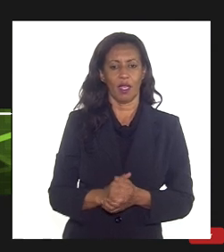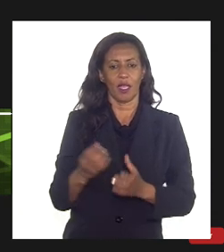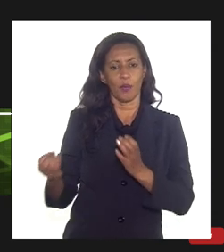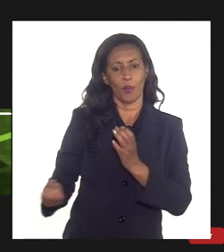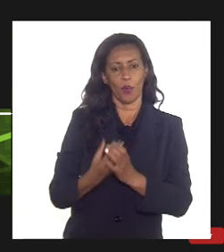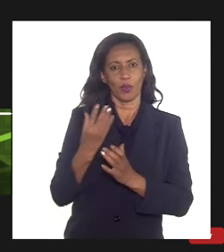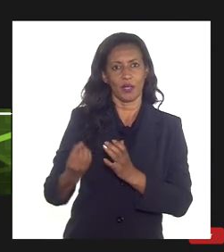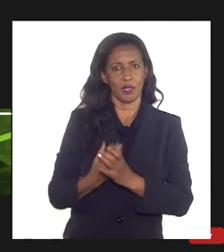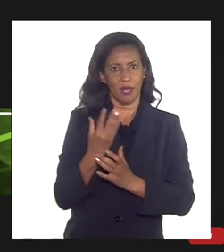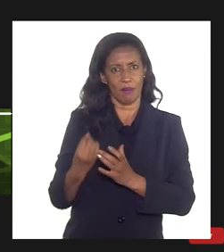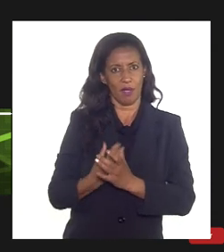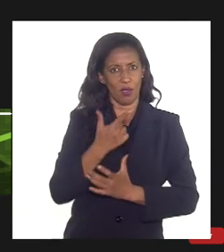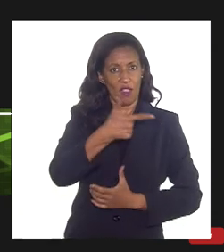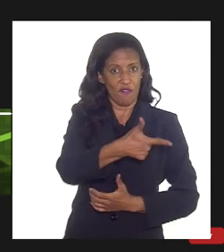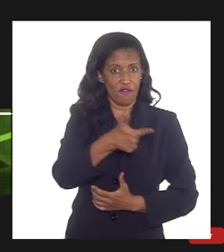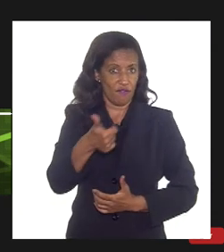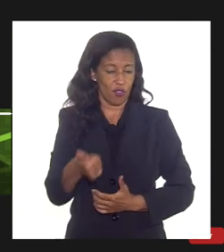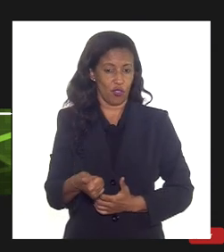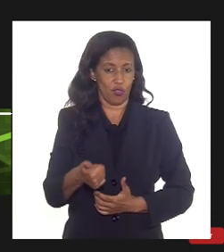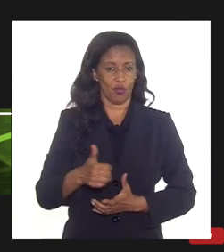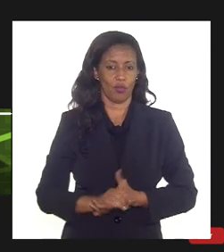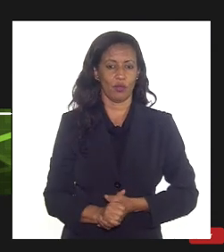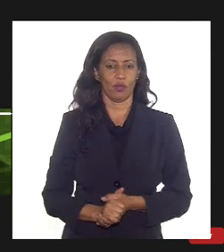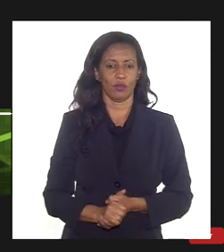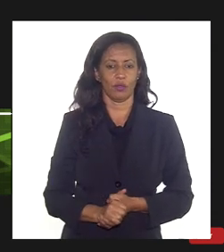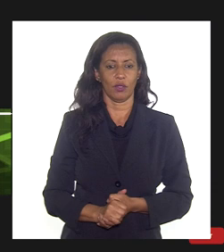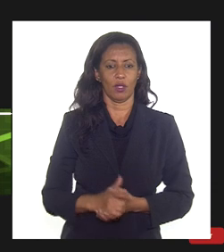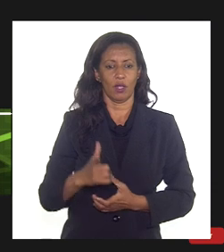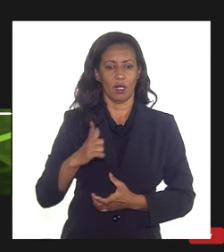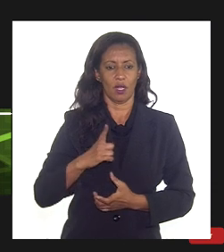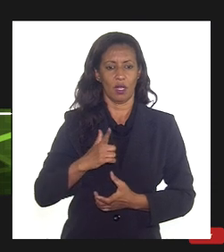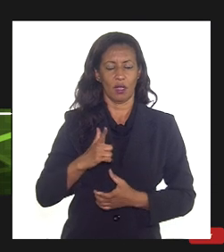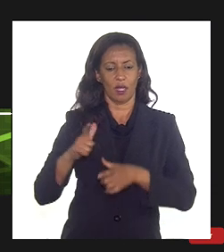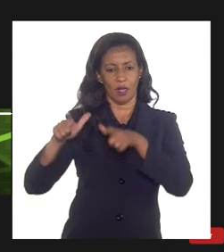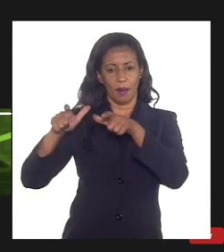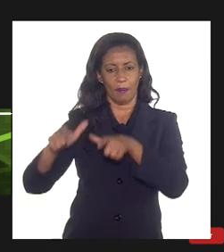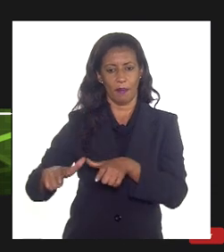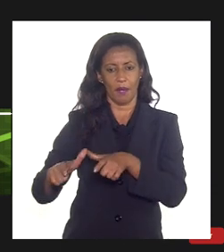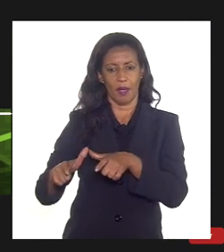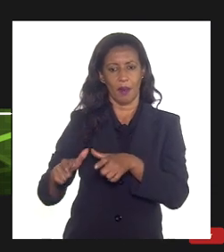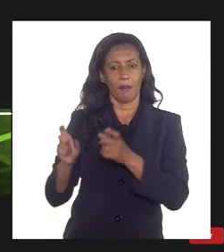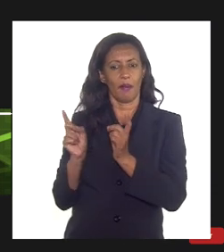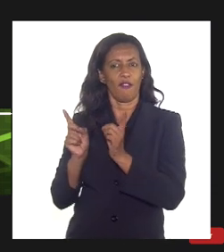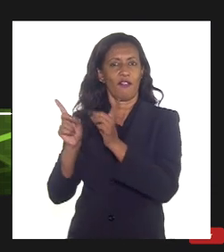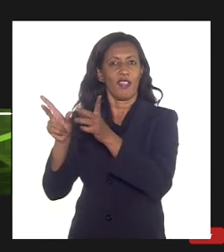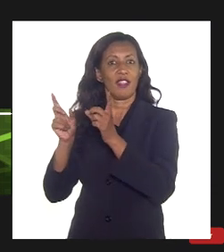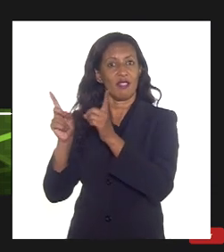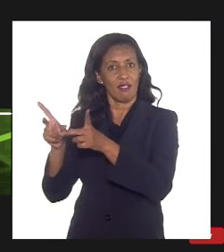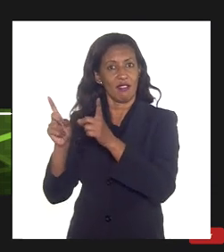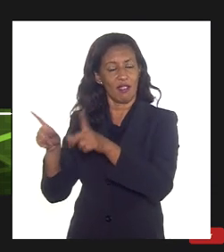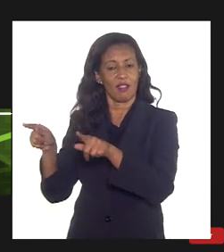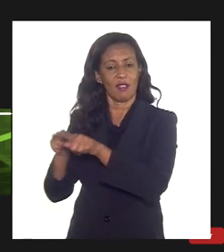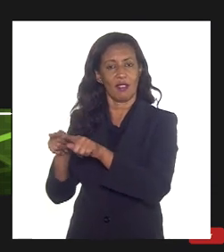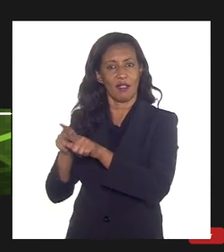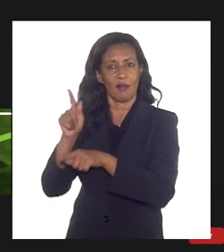somando 21. vamos ter aqui parques de compressão, para poder exportar o gás para a rede de transporte,